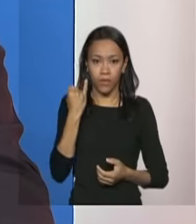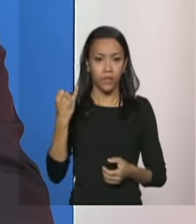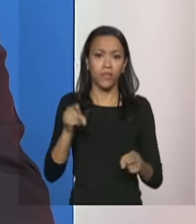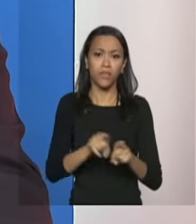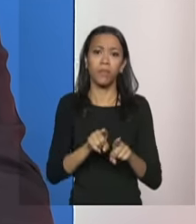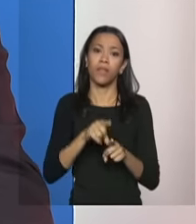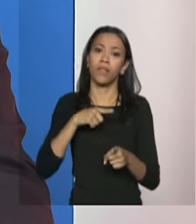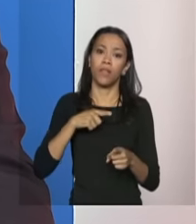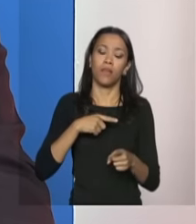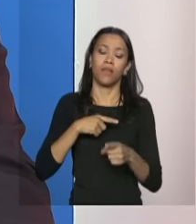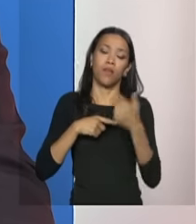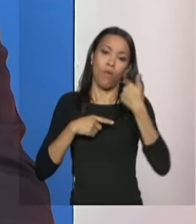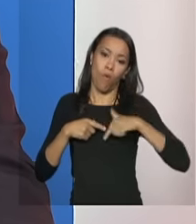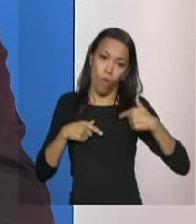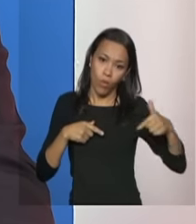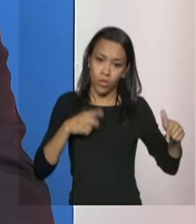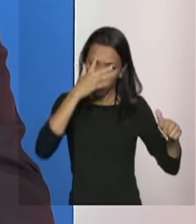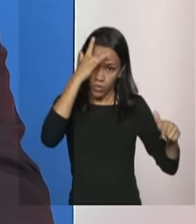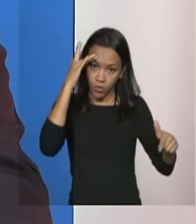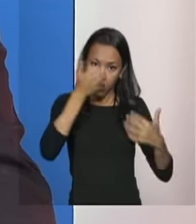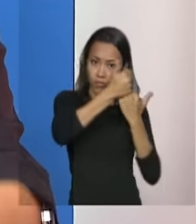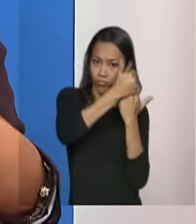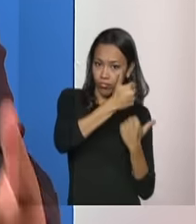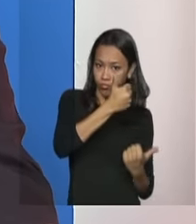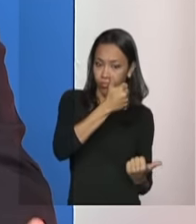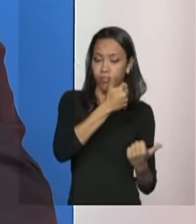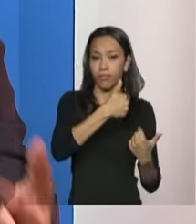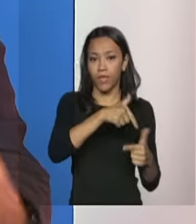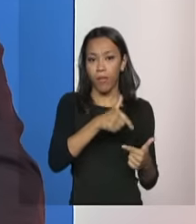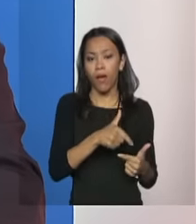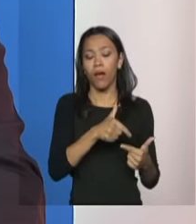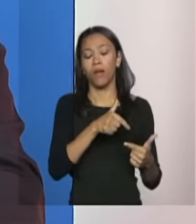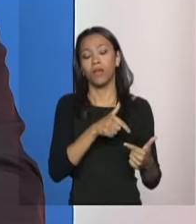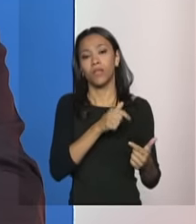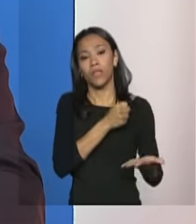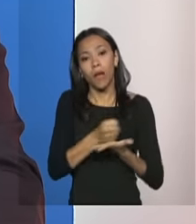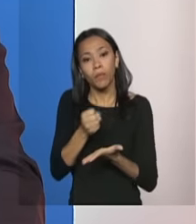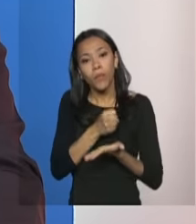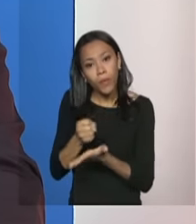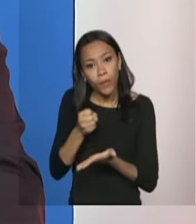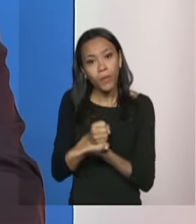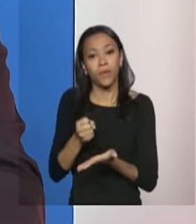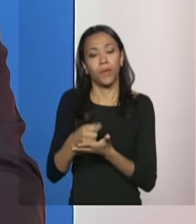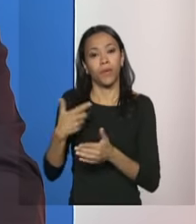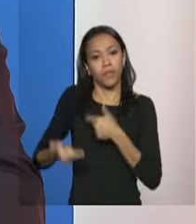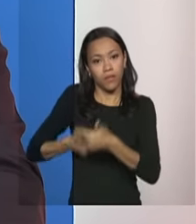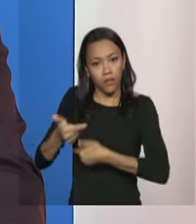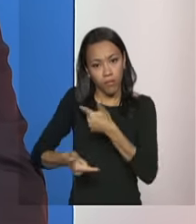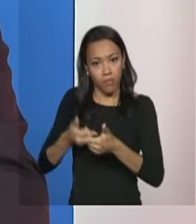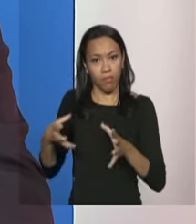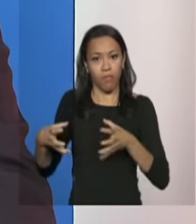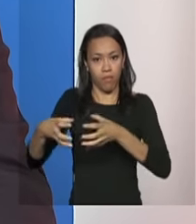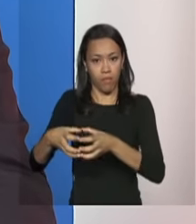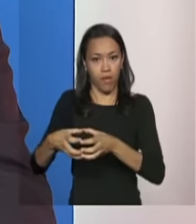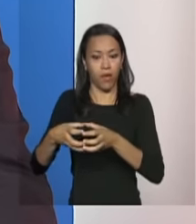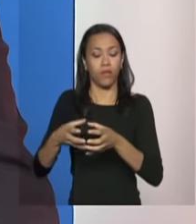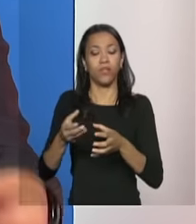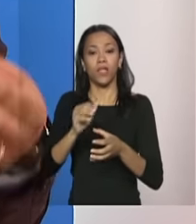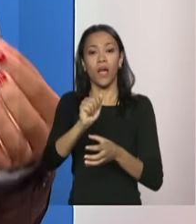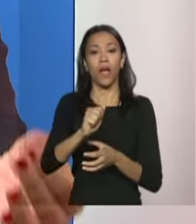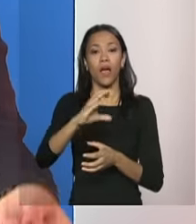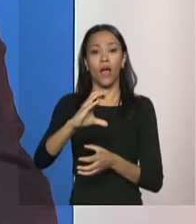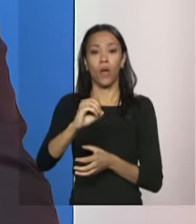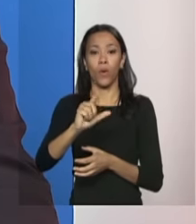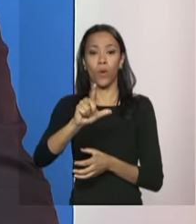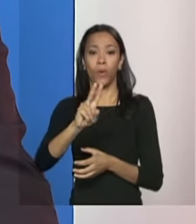trabalhadores gerais dos serviços gerais e outros suportes que possam vir a dar esse serviço de acolhimento é importante a gente pensar